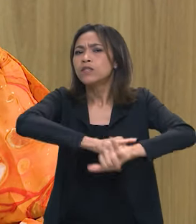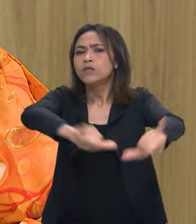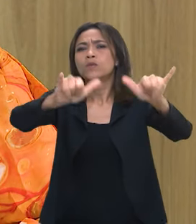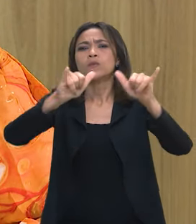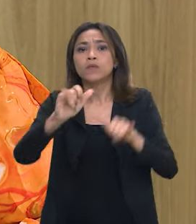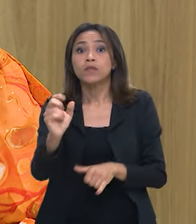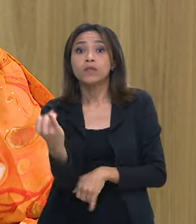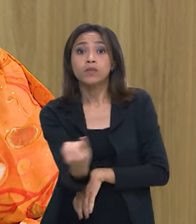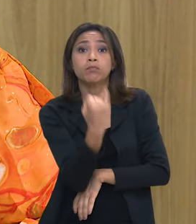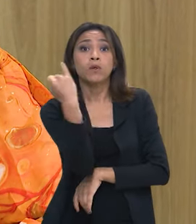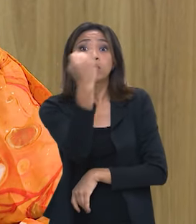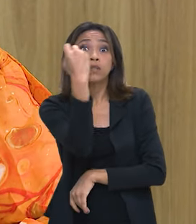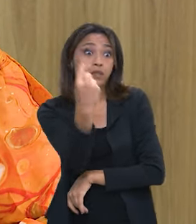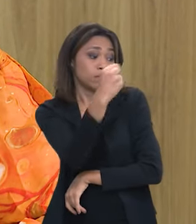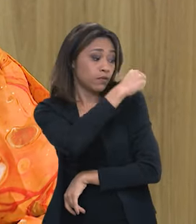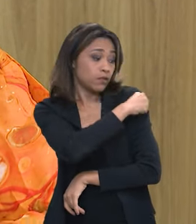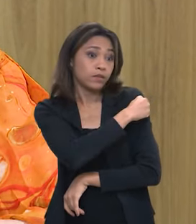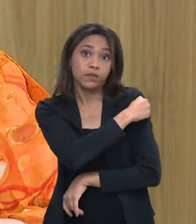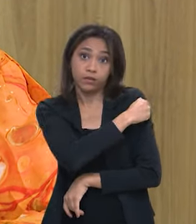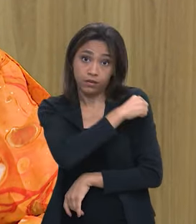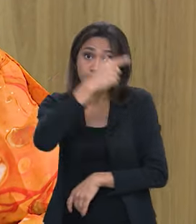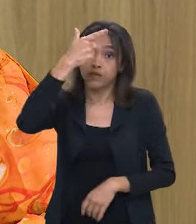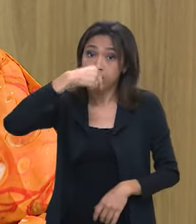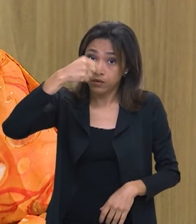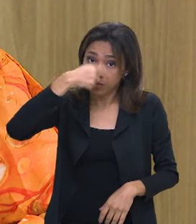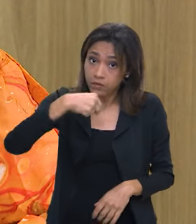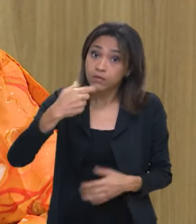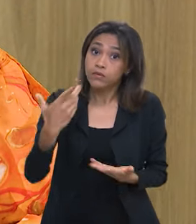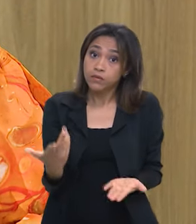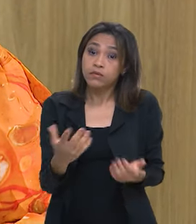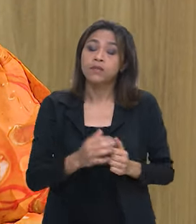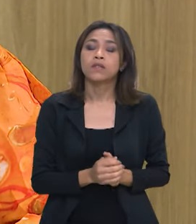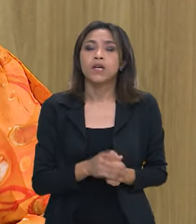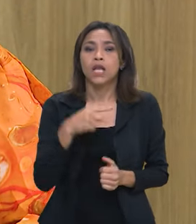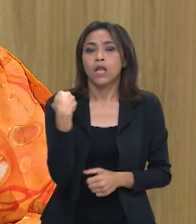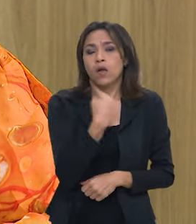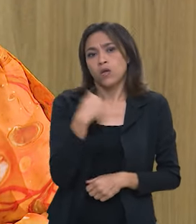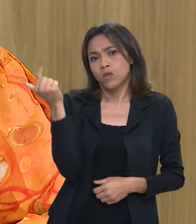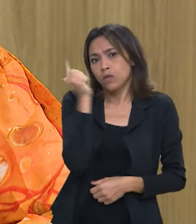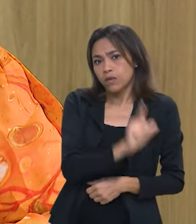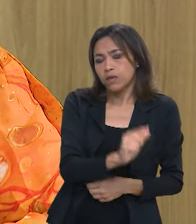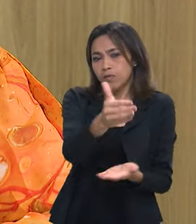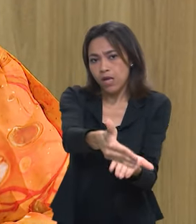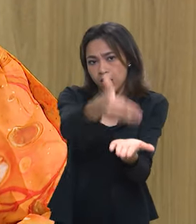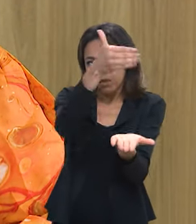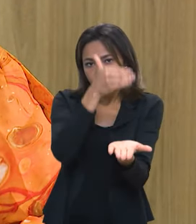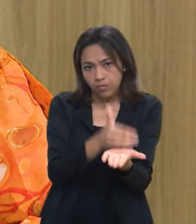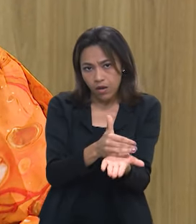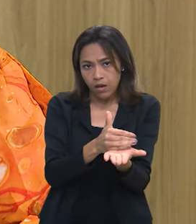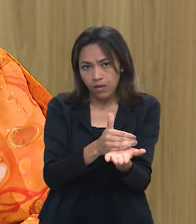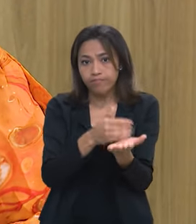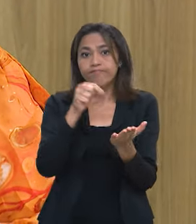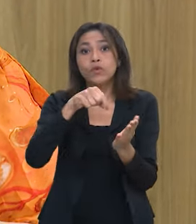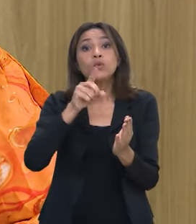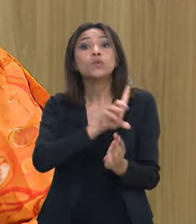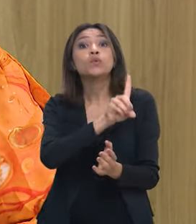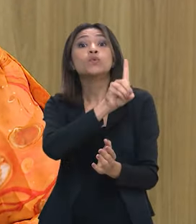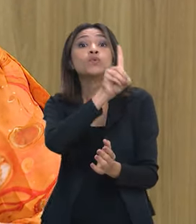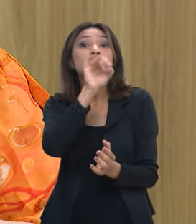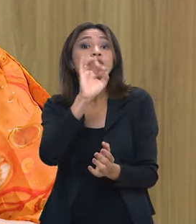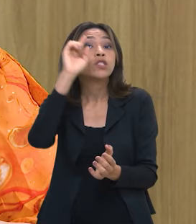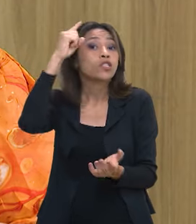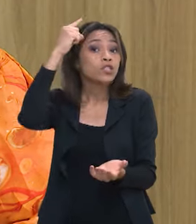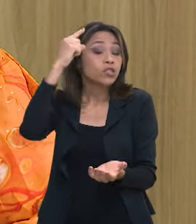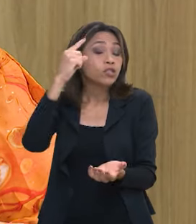importante ação de vacinação contra a influência nós conseguimos antecipar esse calendário